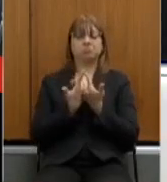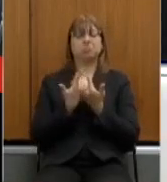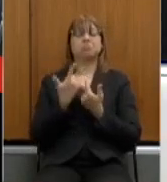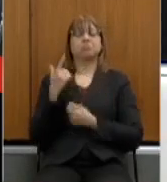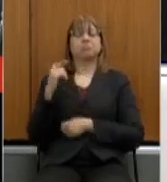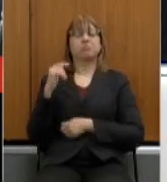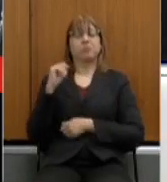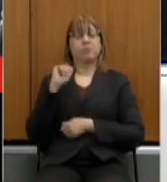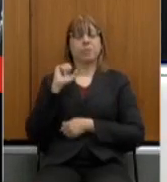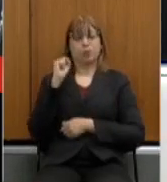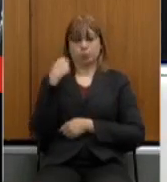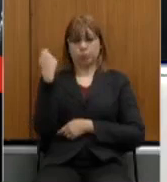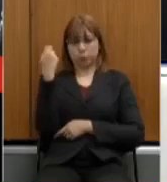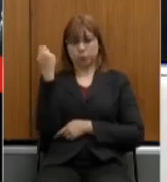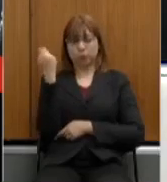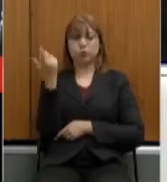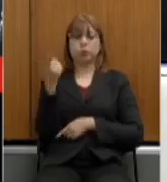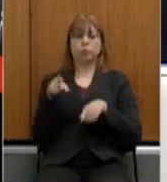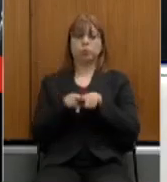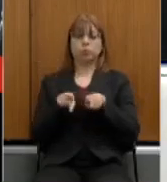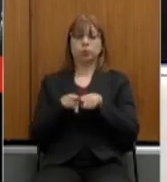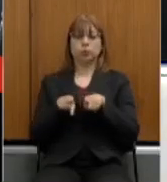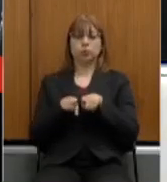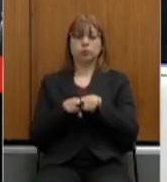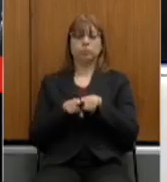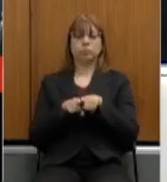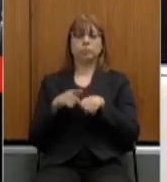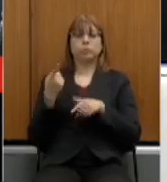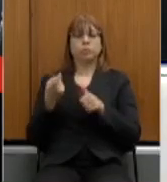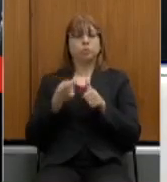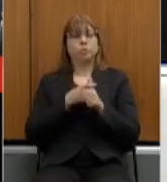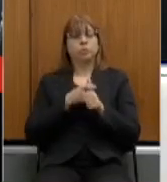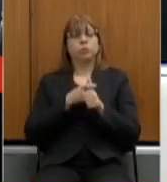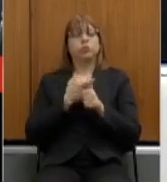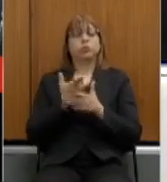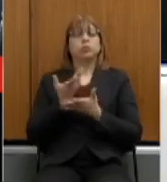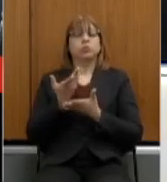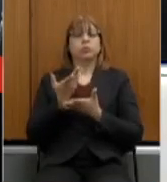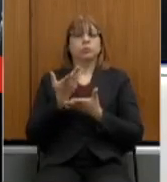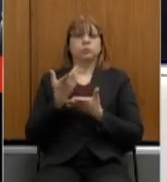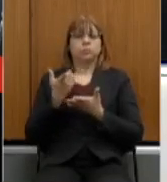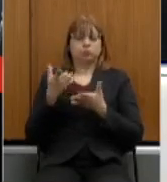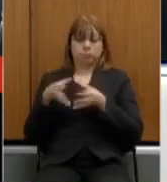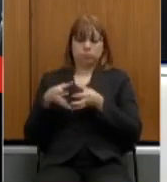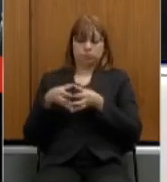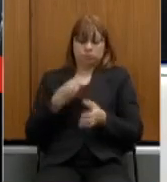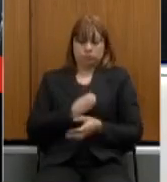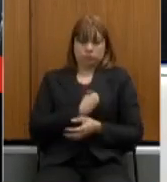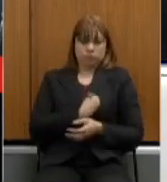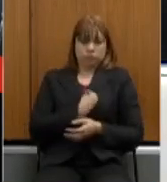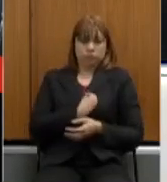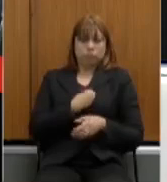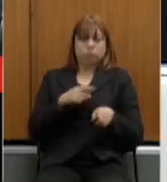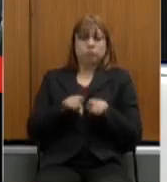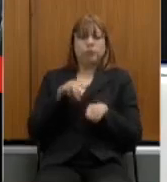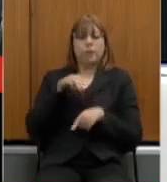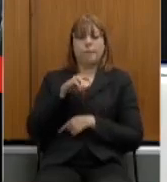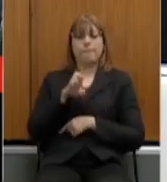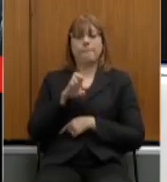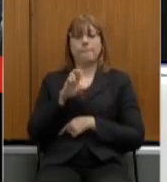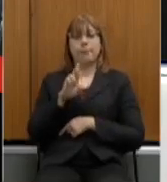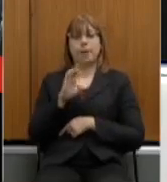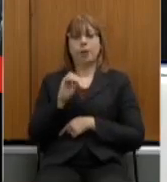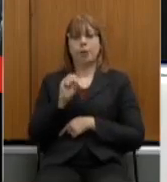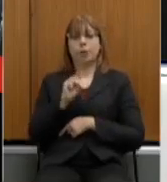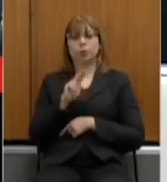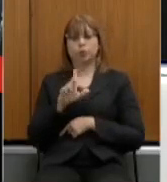anos seguintes presidiu a Comissão Especial da Dívida Ativa além de participar como membro das comissões do Mercosul e Assuntos Internacionais